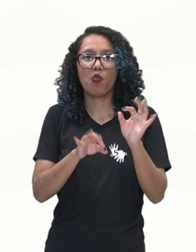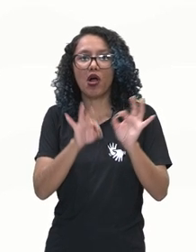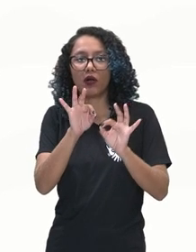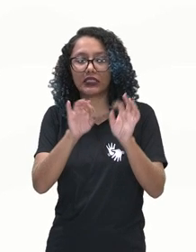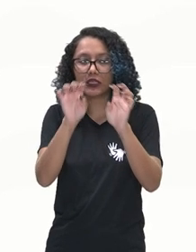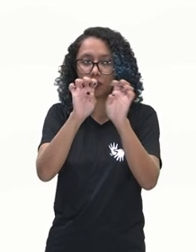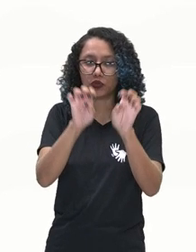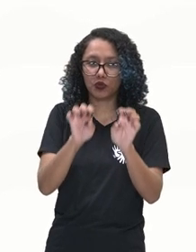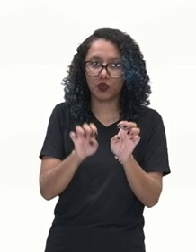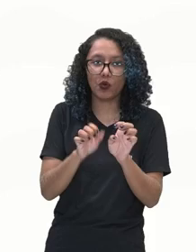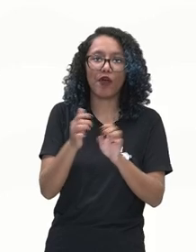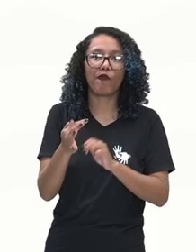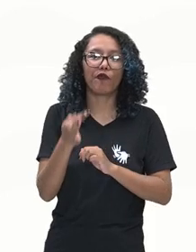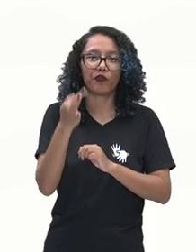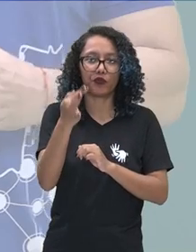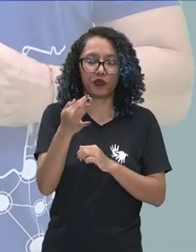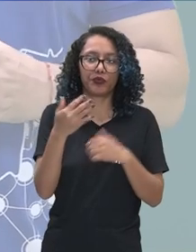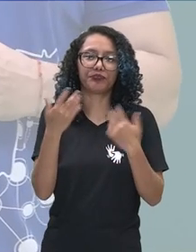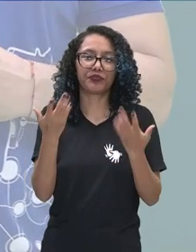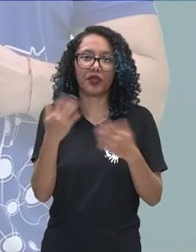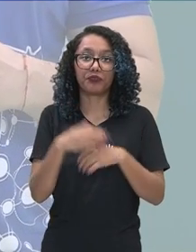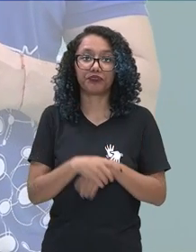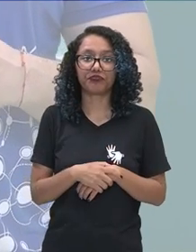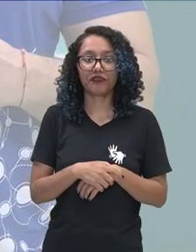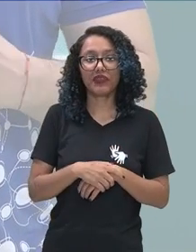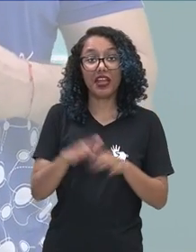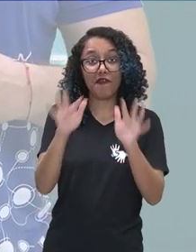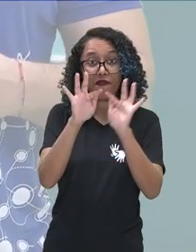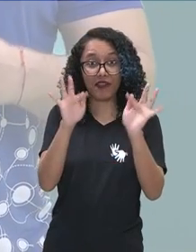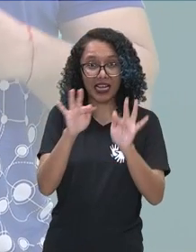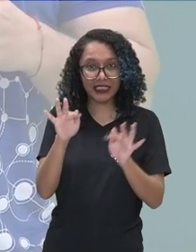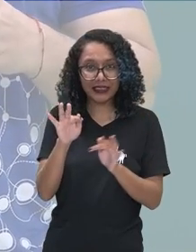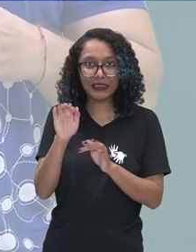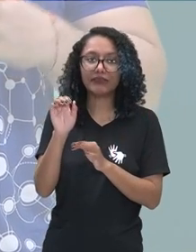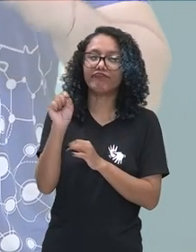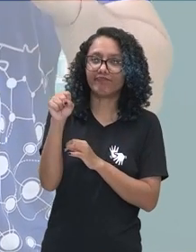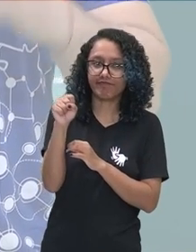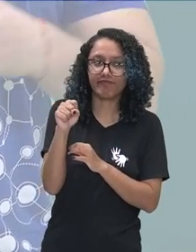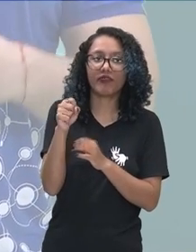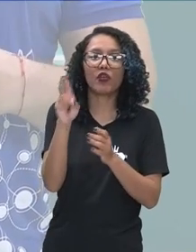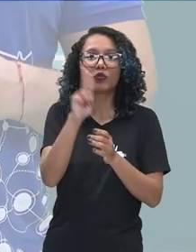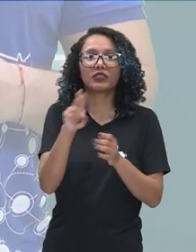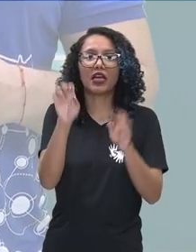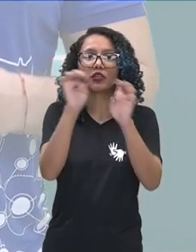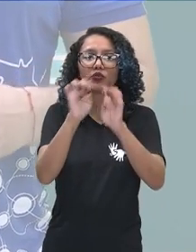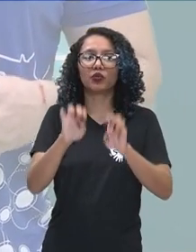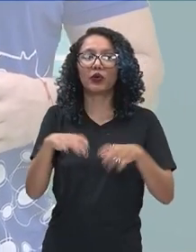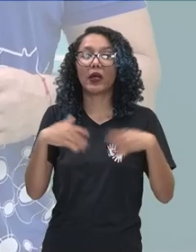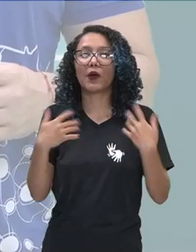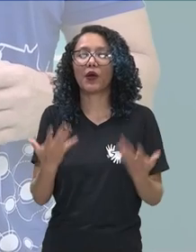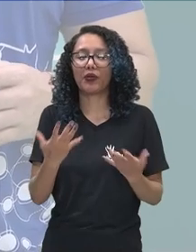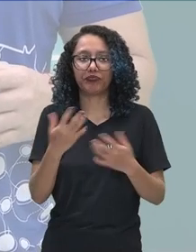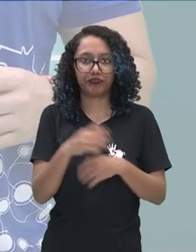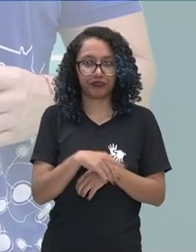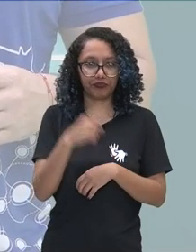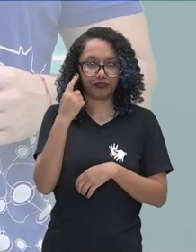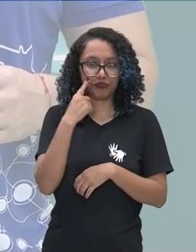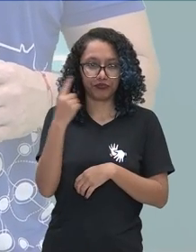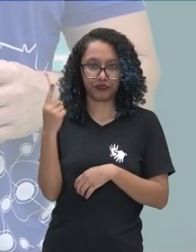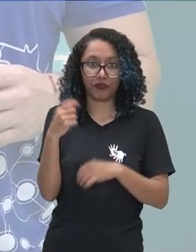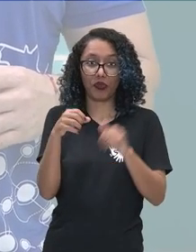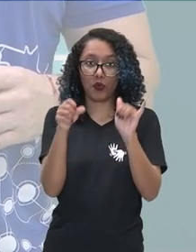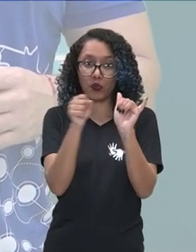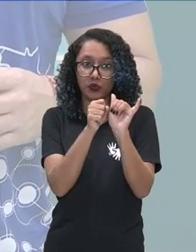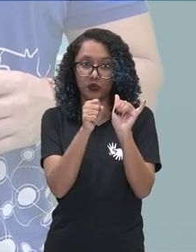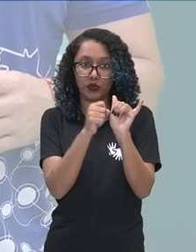Nas frases afirmativas, nós vamos utilizar a seguinte estrutura. Sujeito,